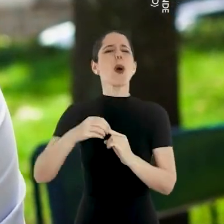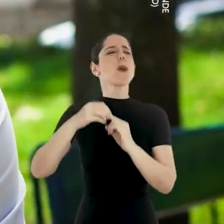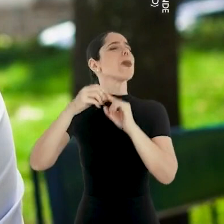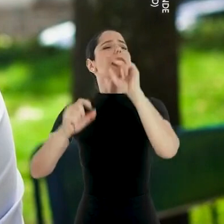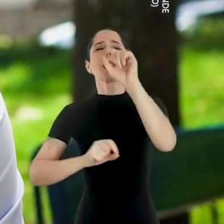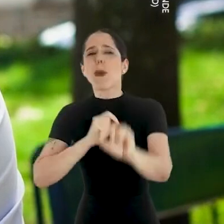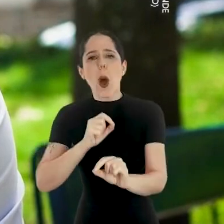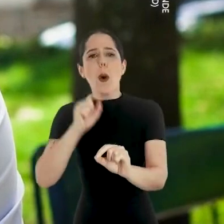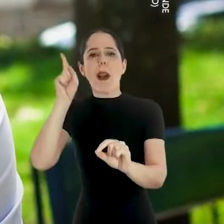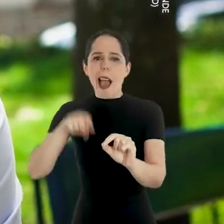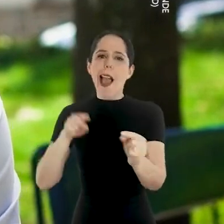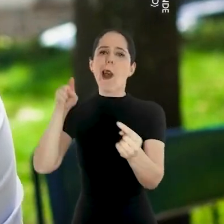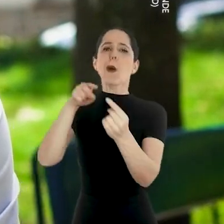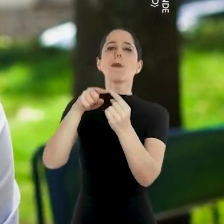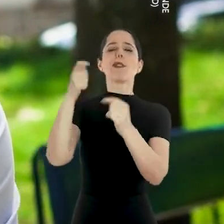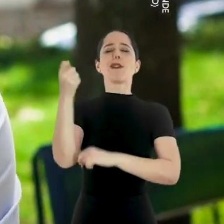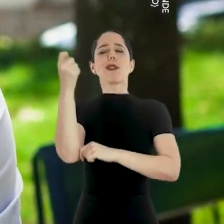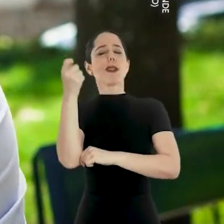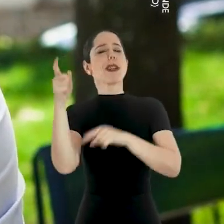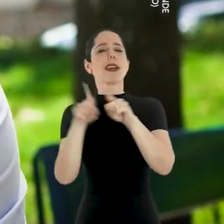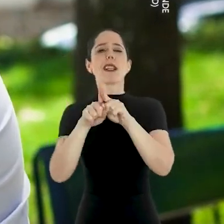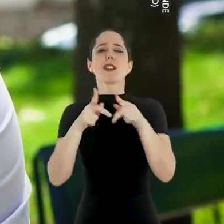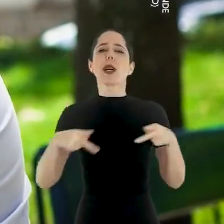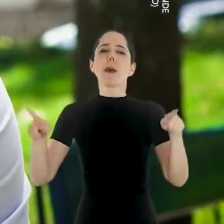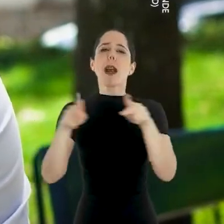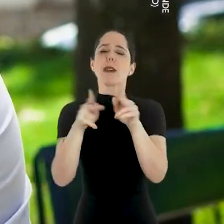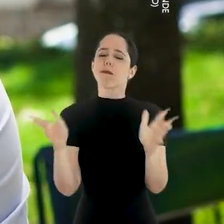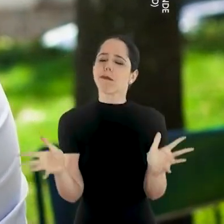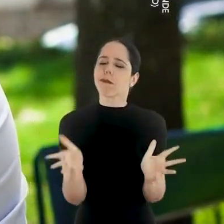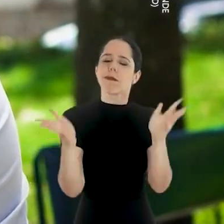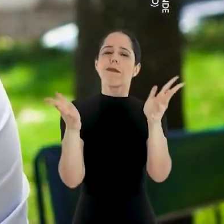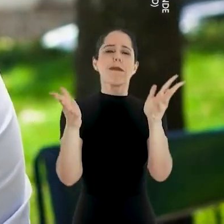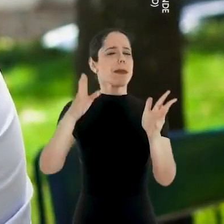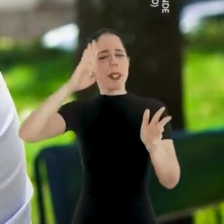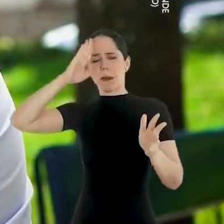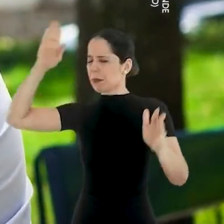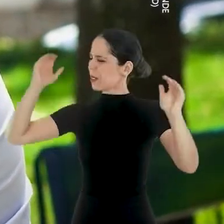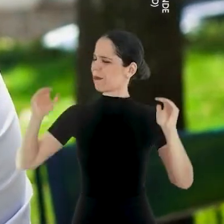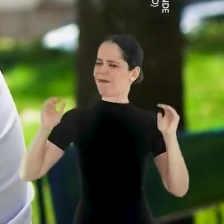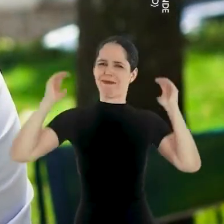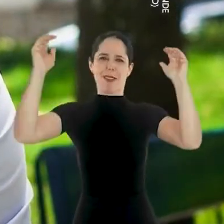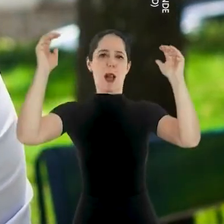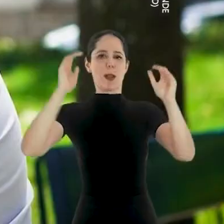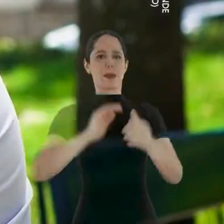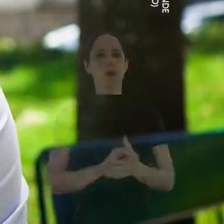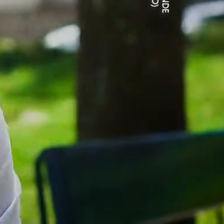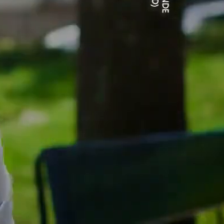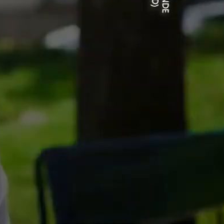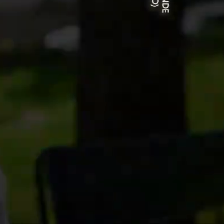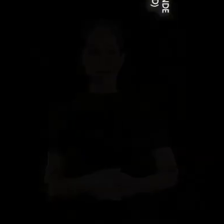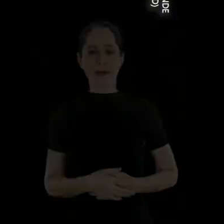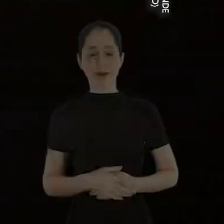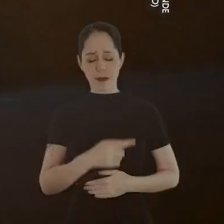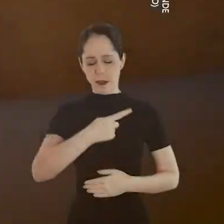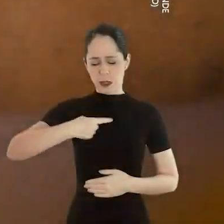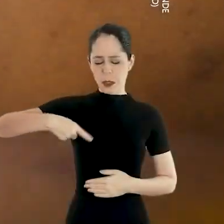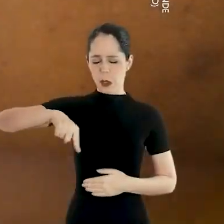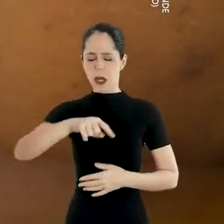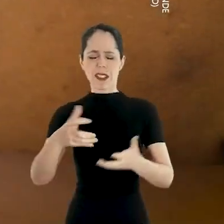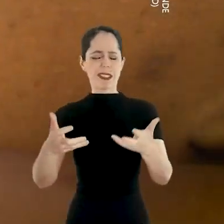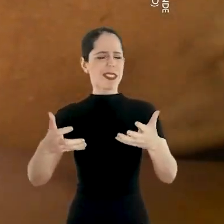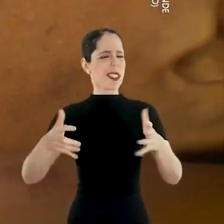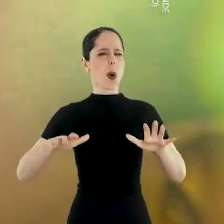nossa essência. Colocar o Rio Grande e a nossa gente em primeiro lugar. A